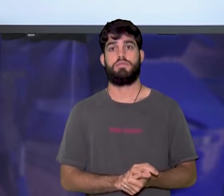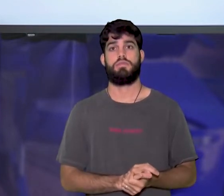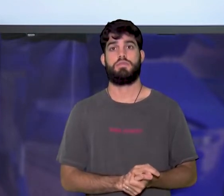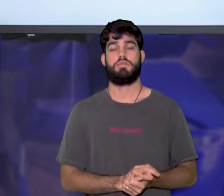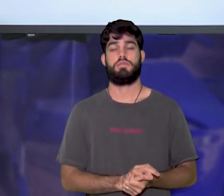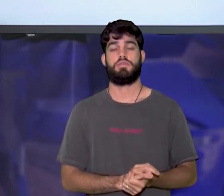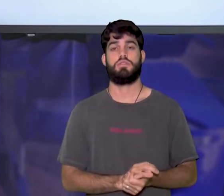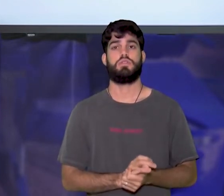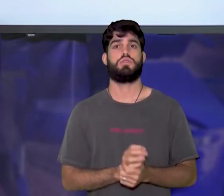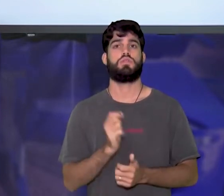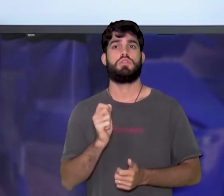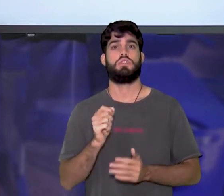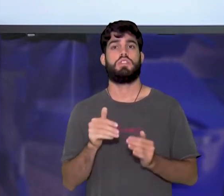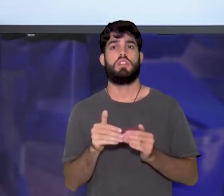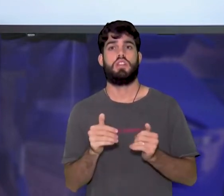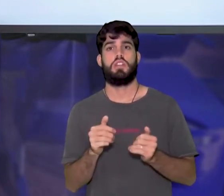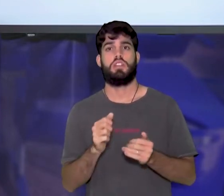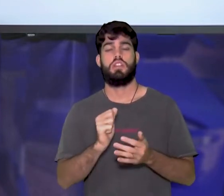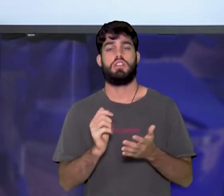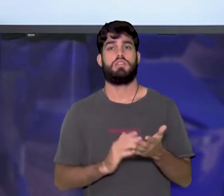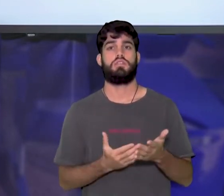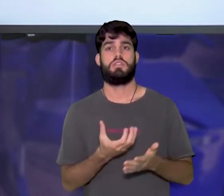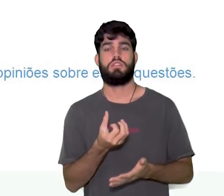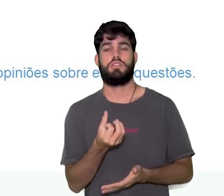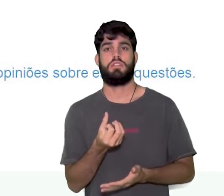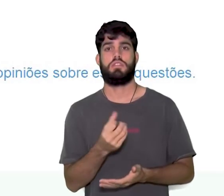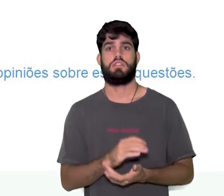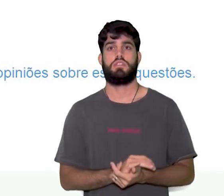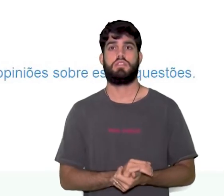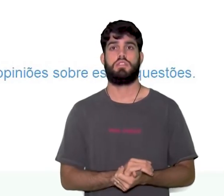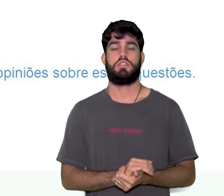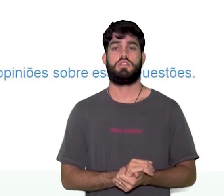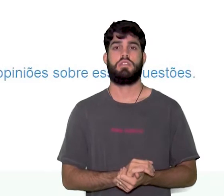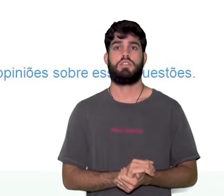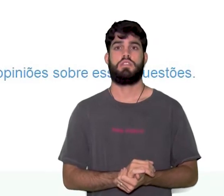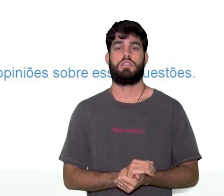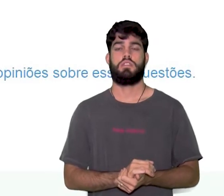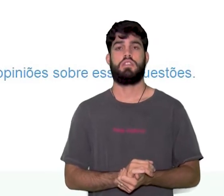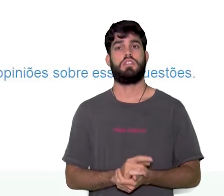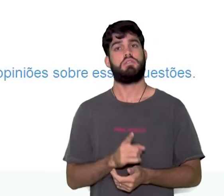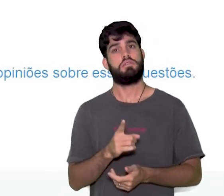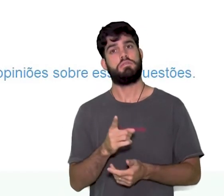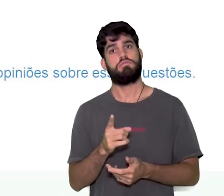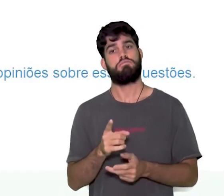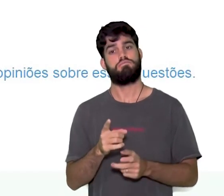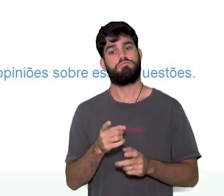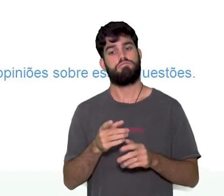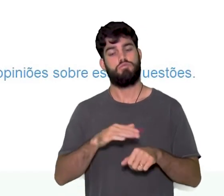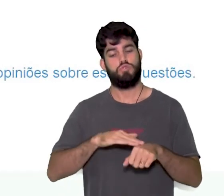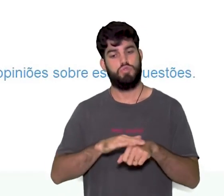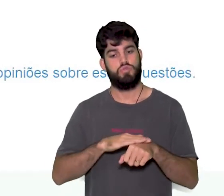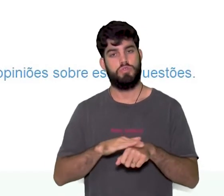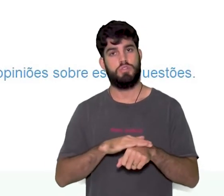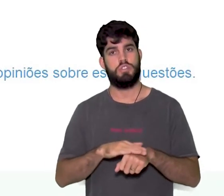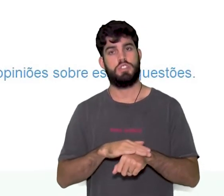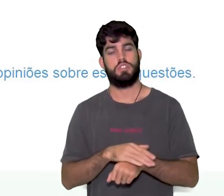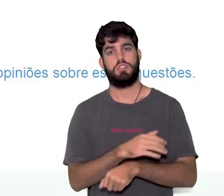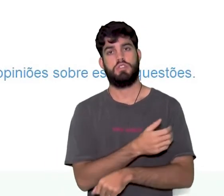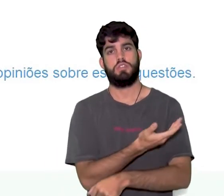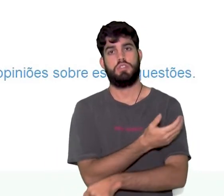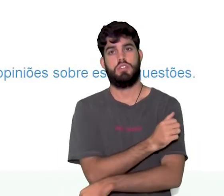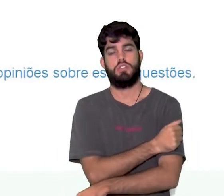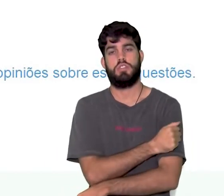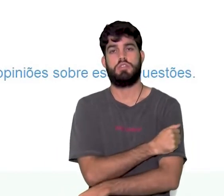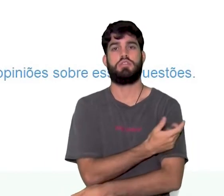6? A primeira, que você discuta com seus colegas e com seu professor as questões